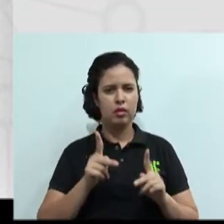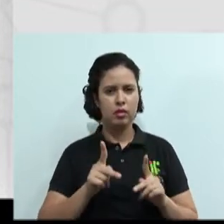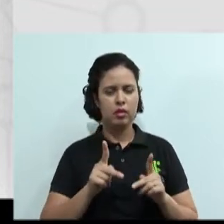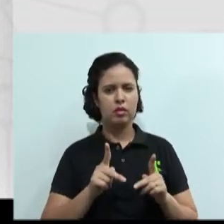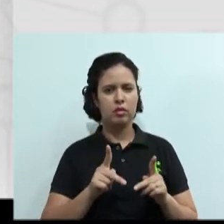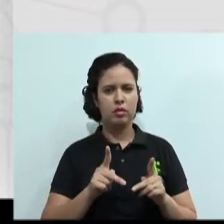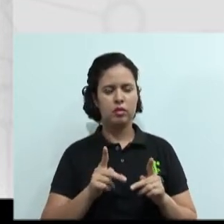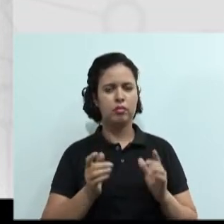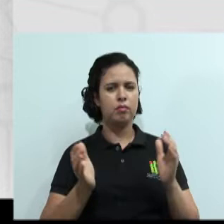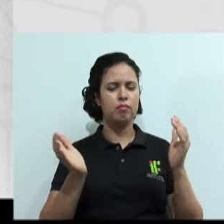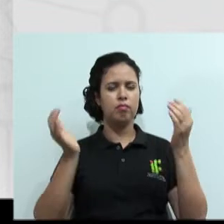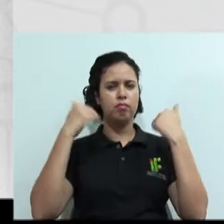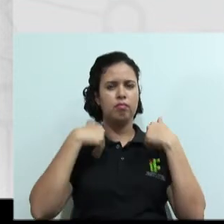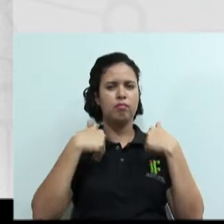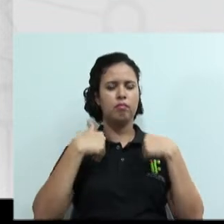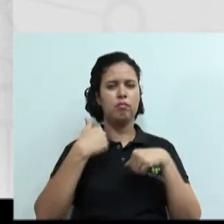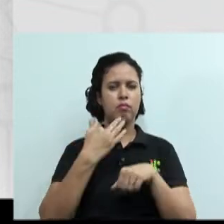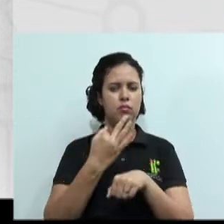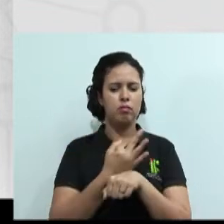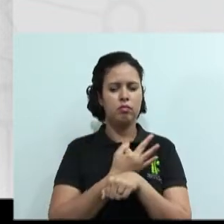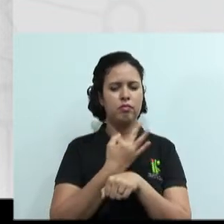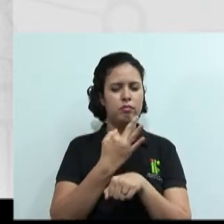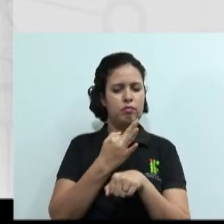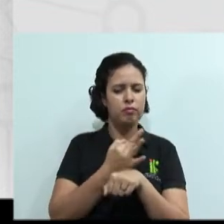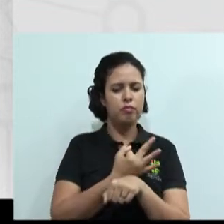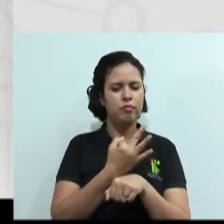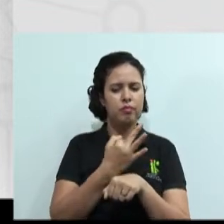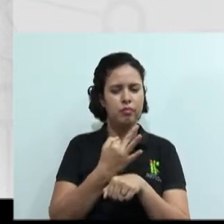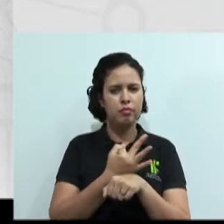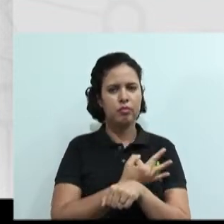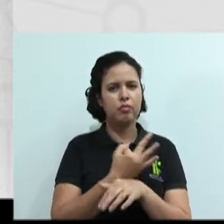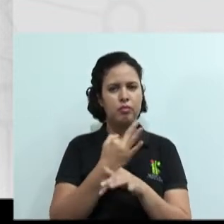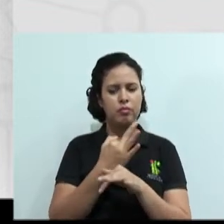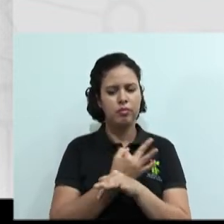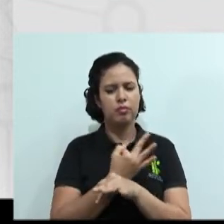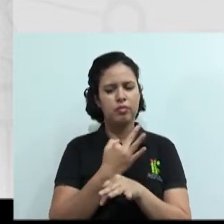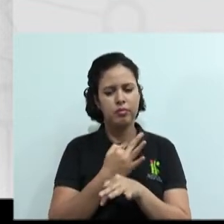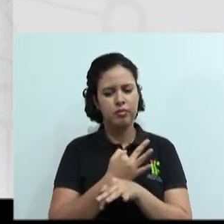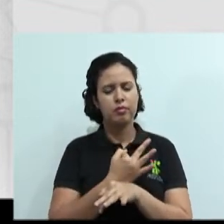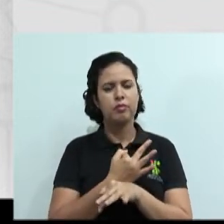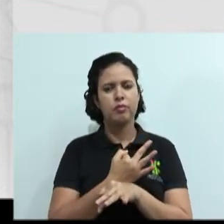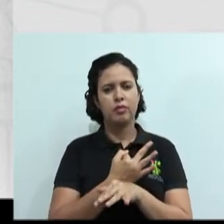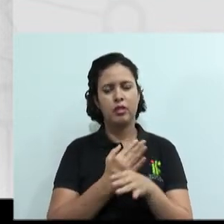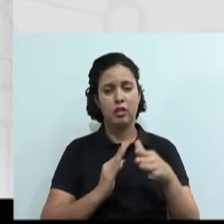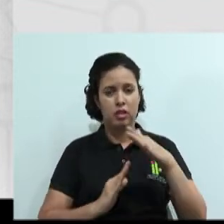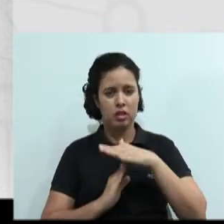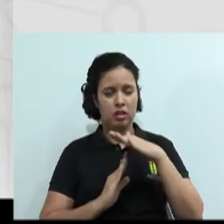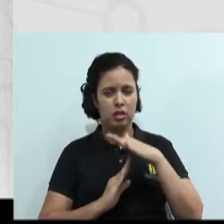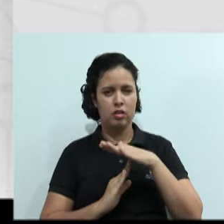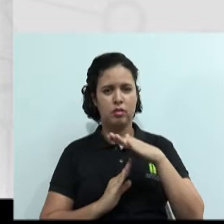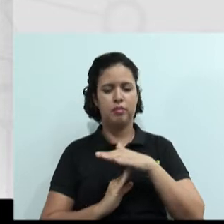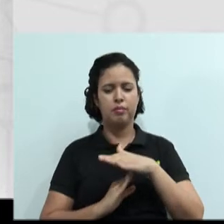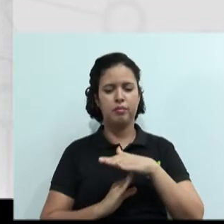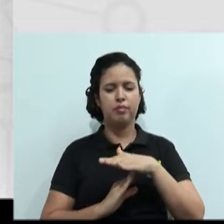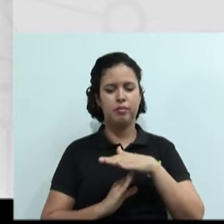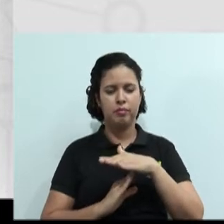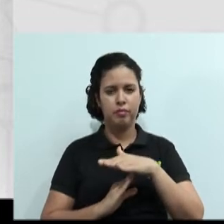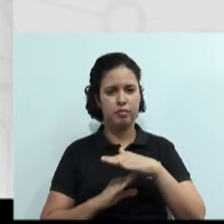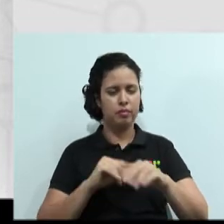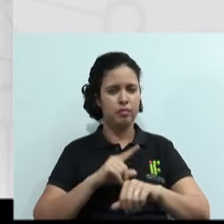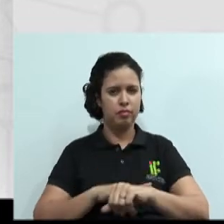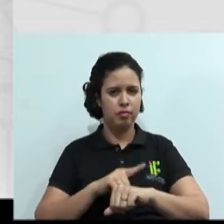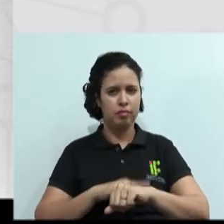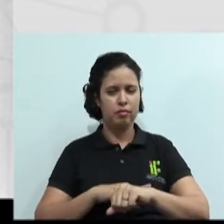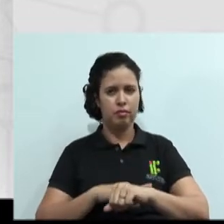exalte. E se você perceber ali que o pavio está encurtando, está para explodir, pede aquela pausa, pede aquele intervalo, aquele tempo.